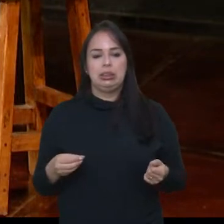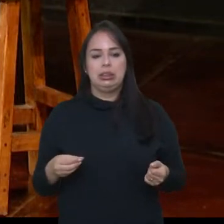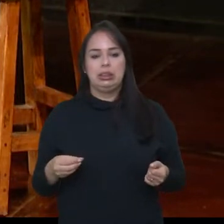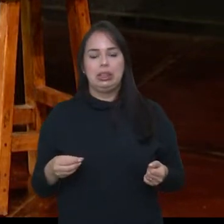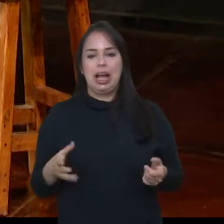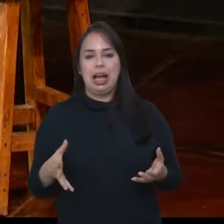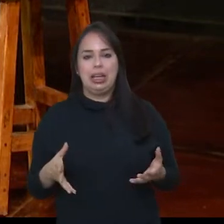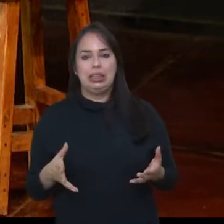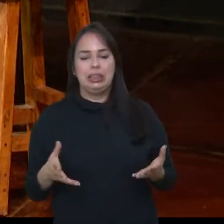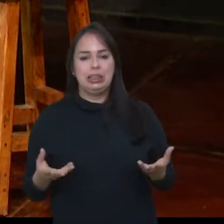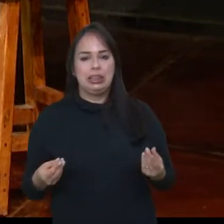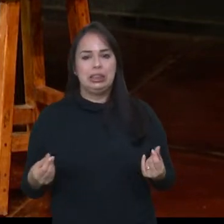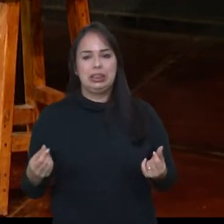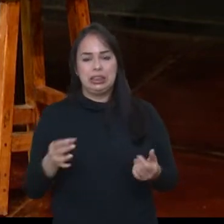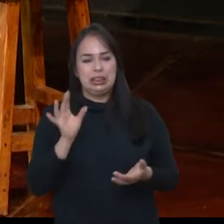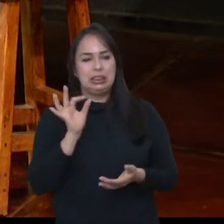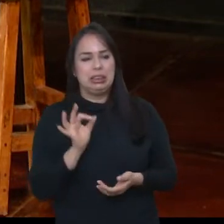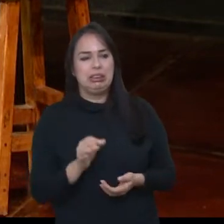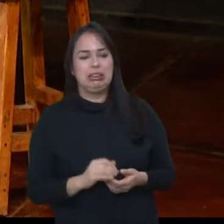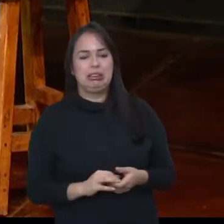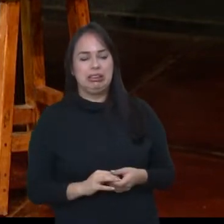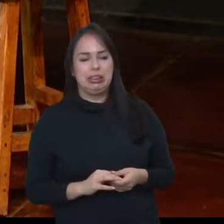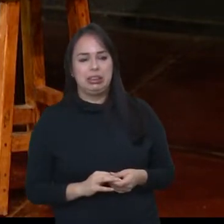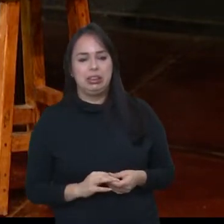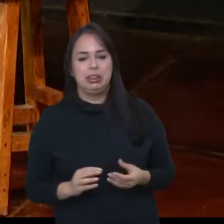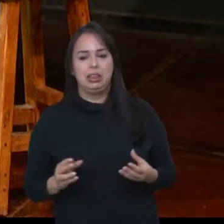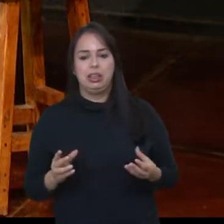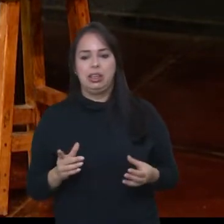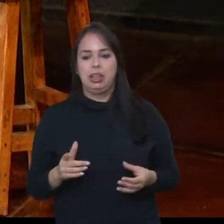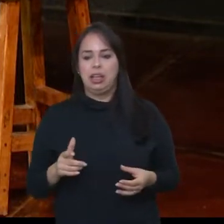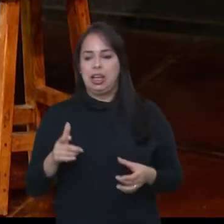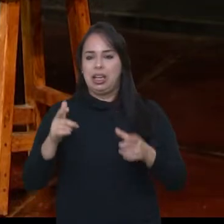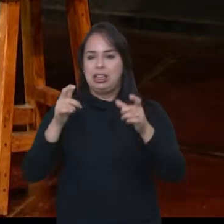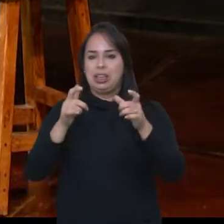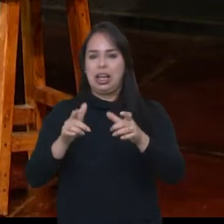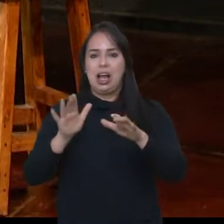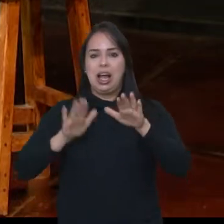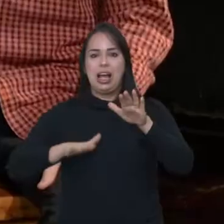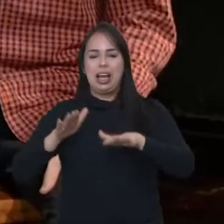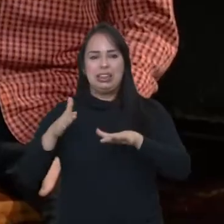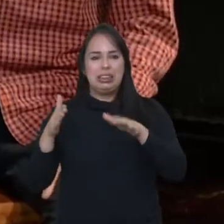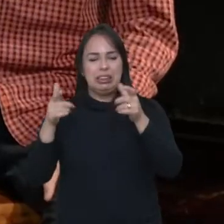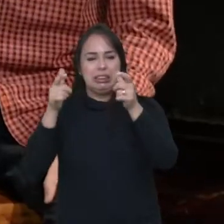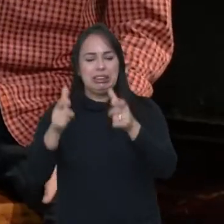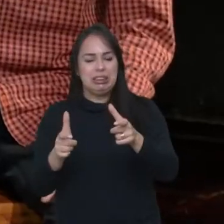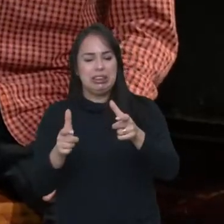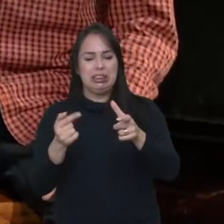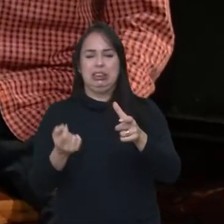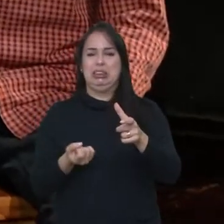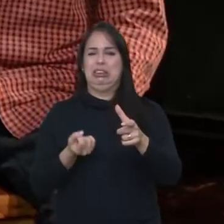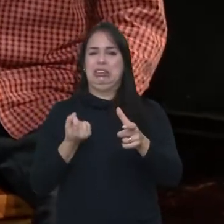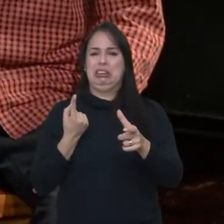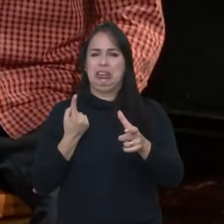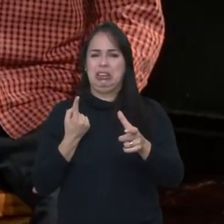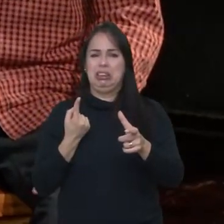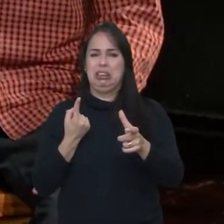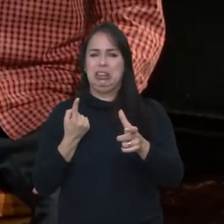fala... A foto não era o quê? É, exato. Nossa, isso aqui a gente vai apresentar aqui mesmo. Tem muito,